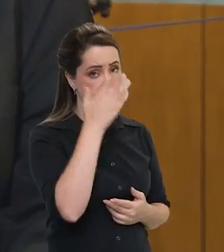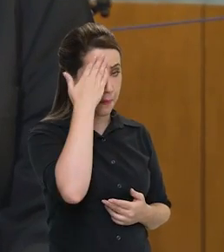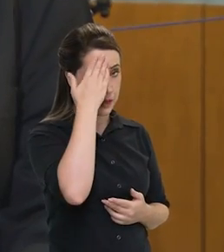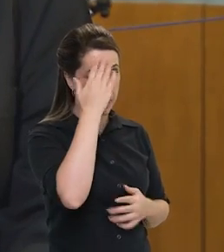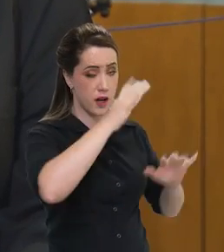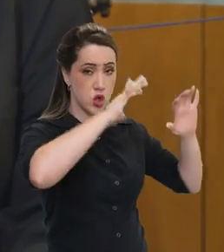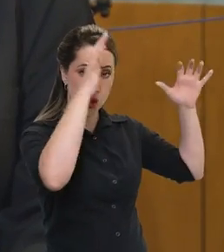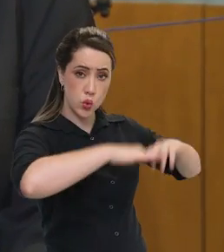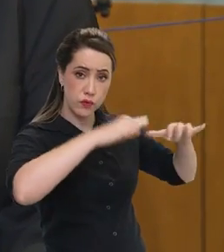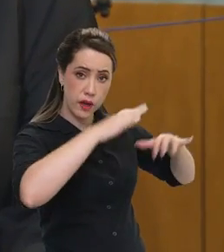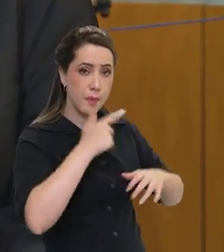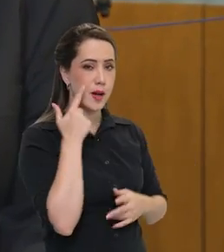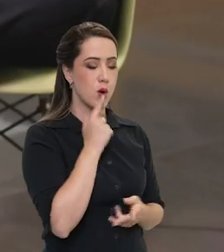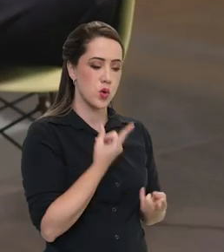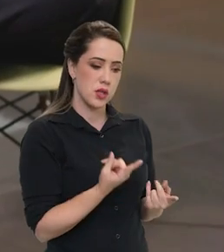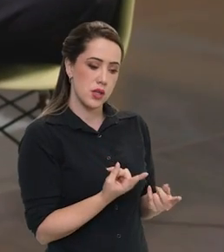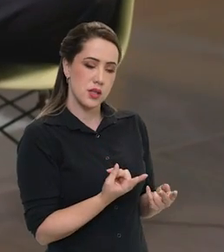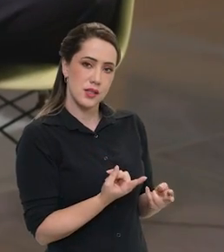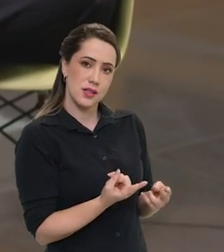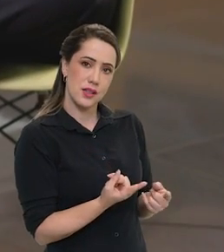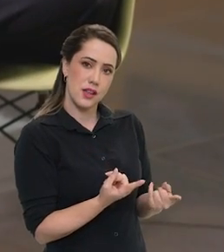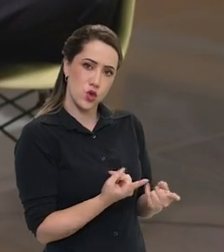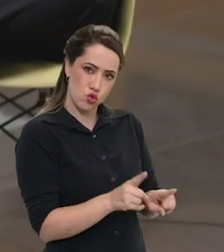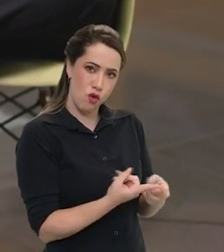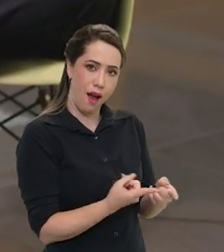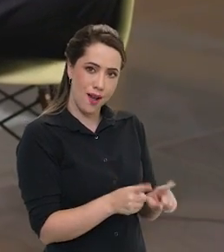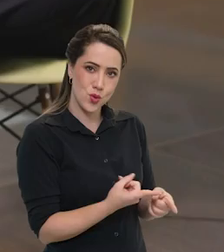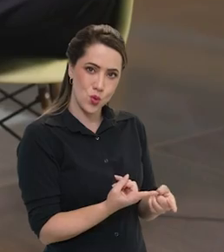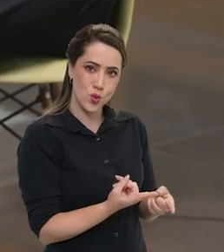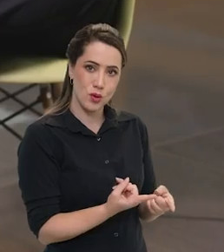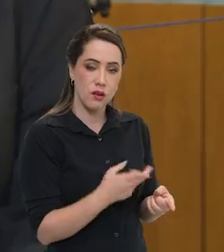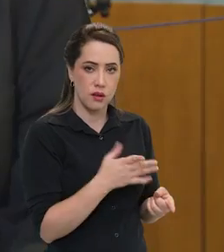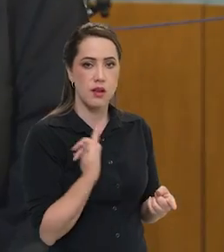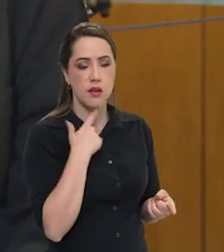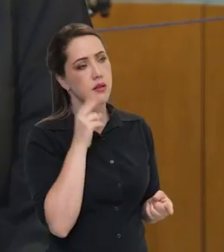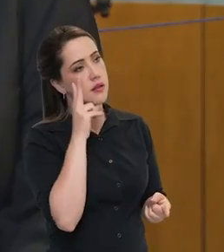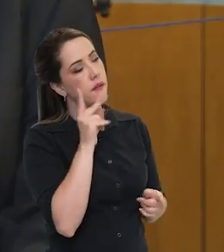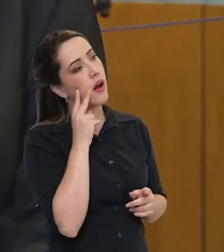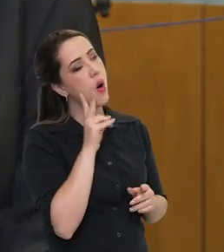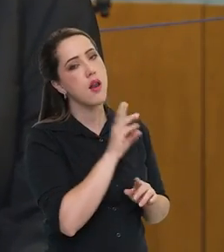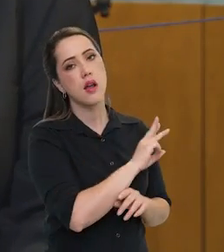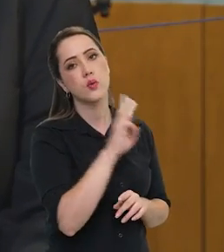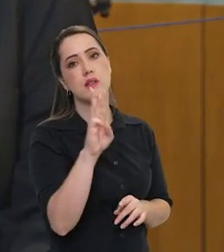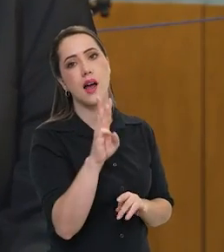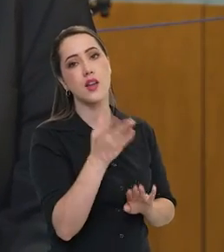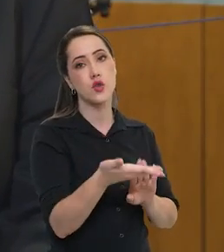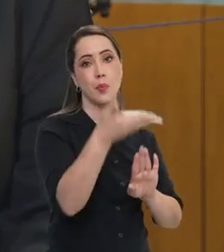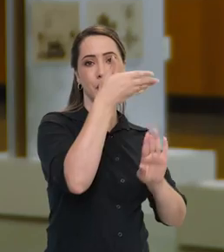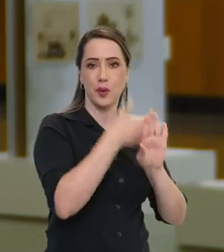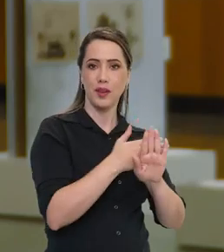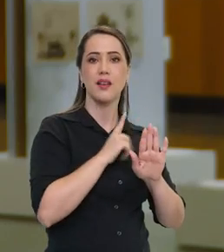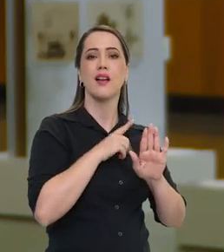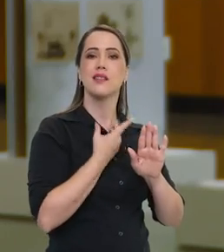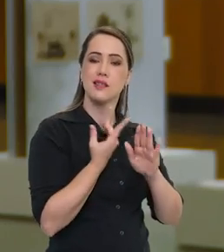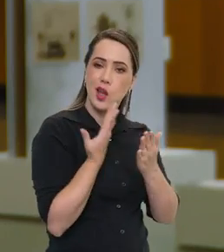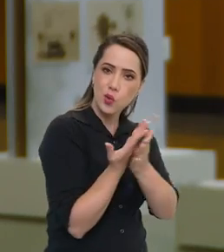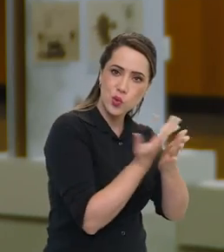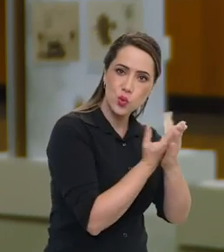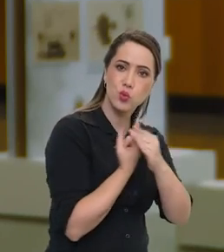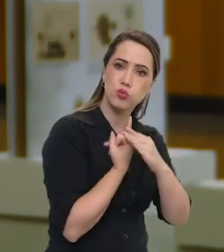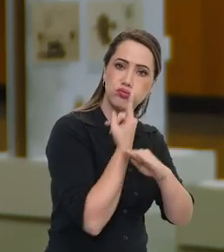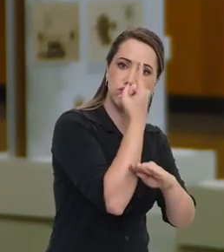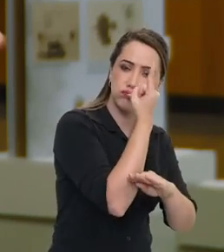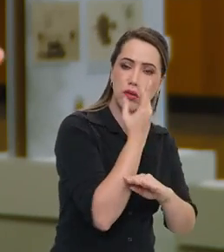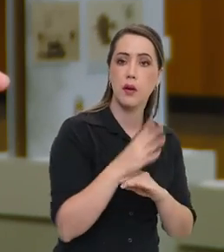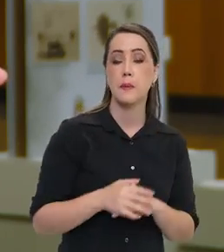vai chover ou não para fazer o seu churrasco, você consulta uma meteorologia que tem um sistema espacial por trás. Como está o Brasil